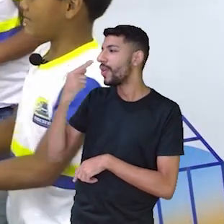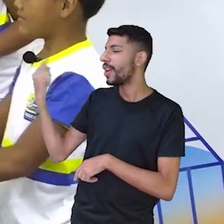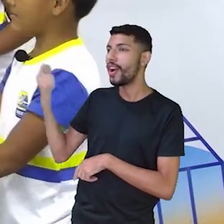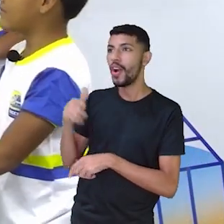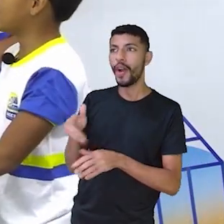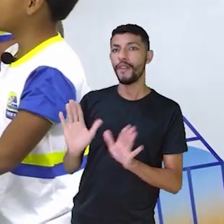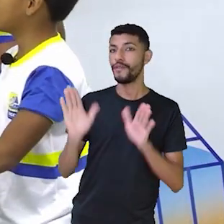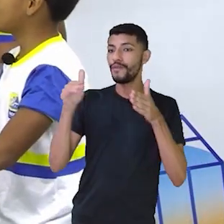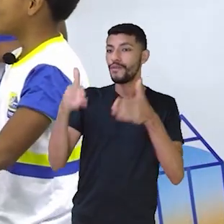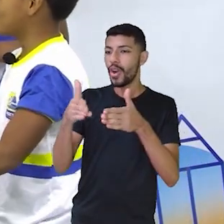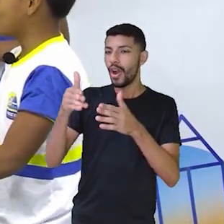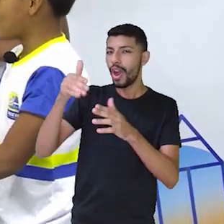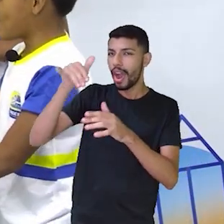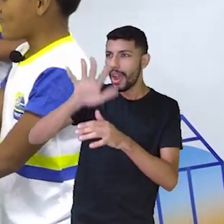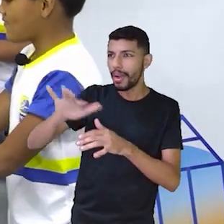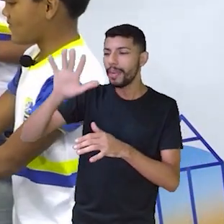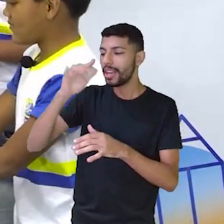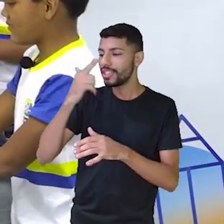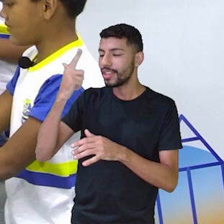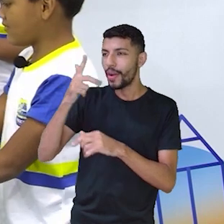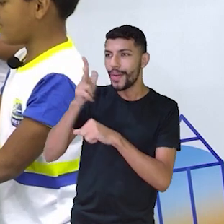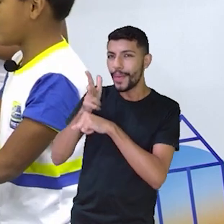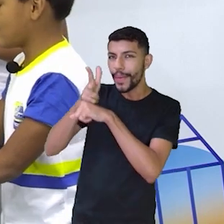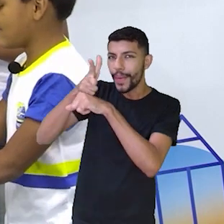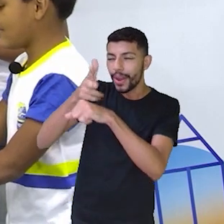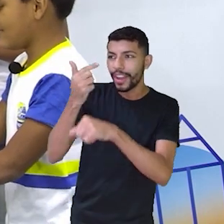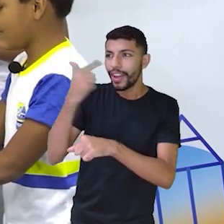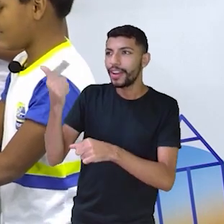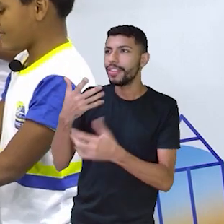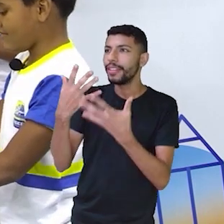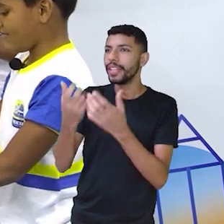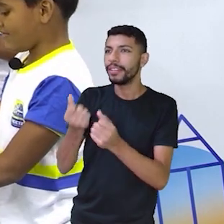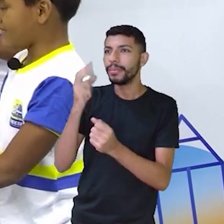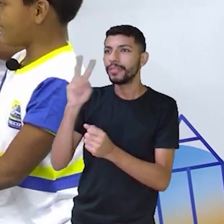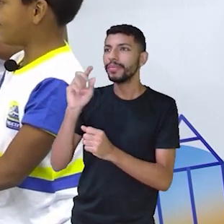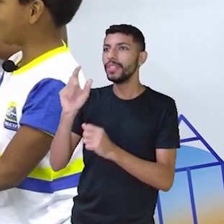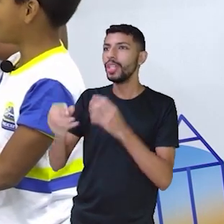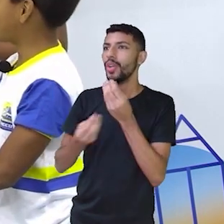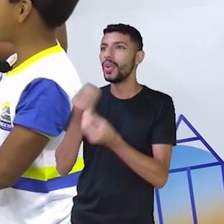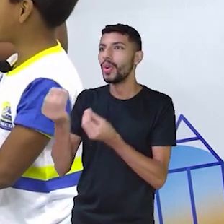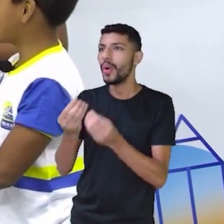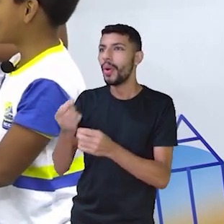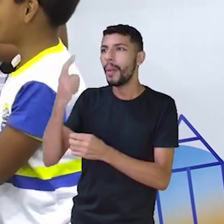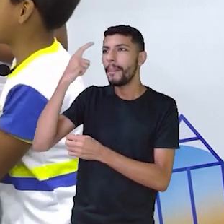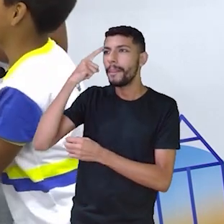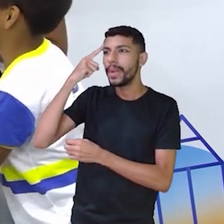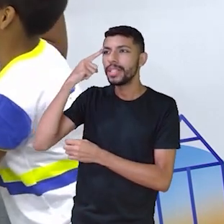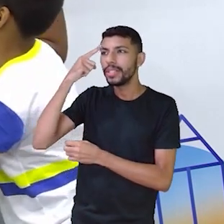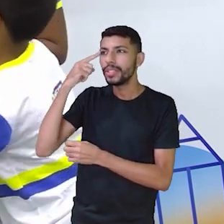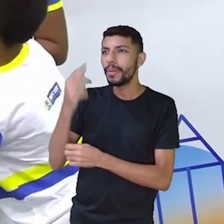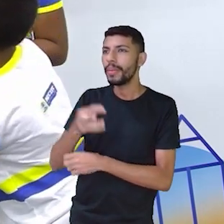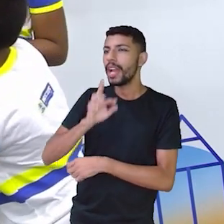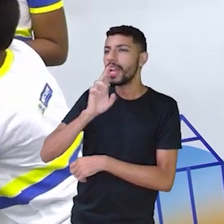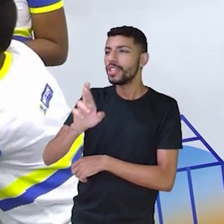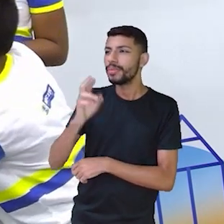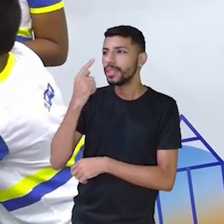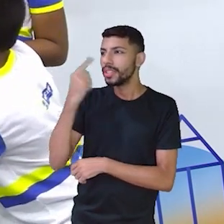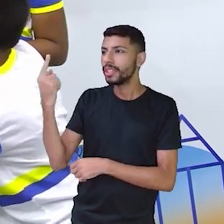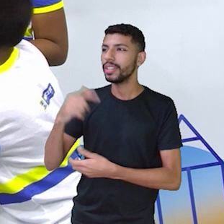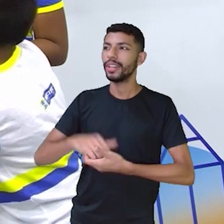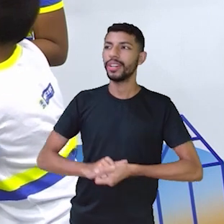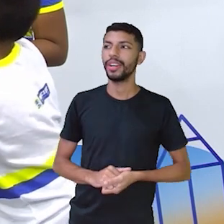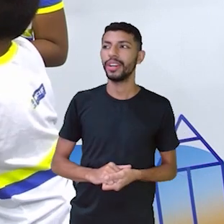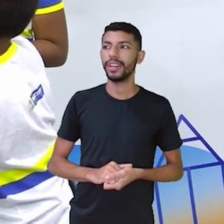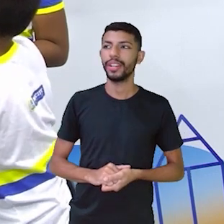imagem. Fiquem aqui, meninos, vamos conferir. Como foi que você pensou, Caio, para resolver o probleminha? Conta.